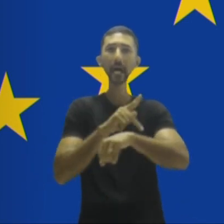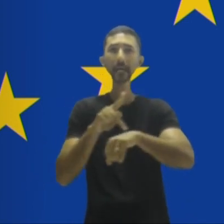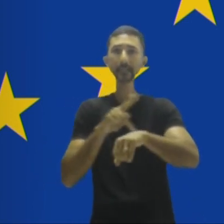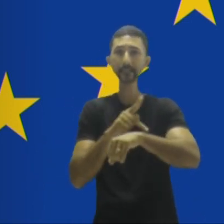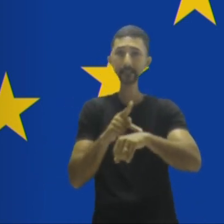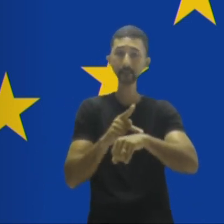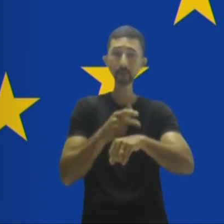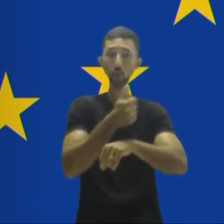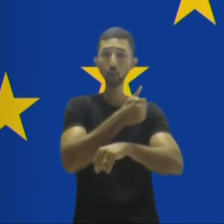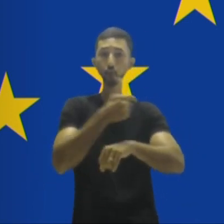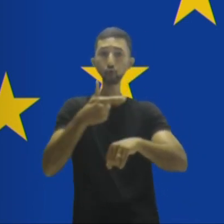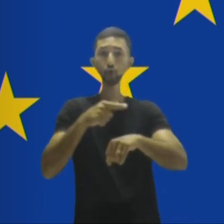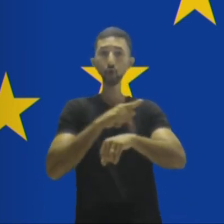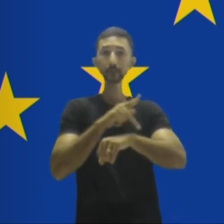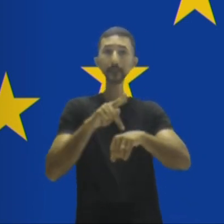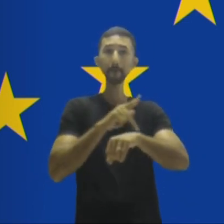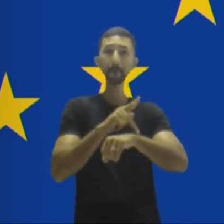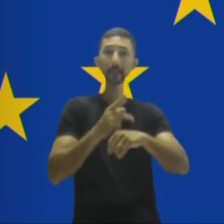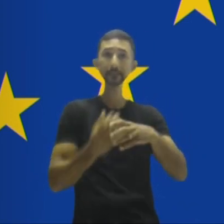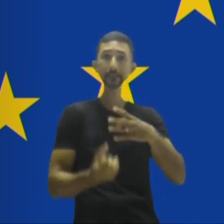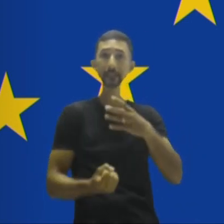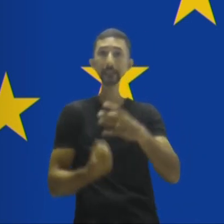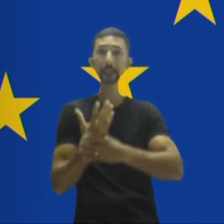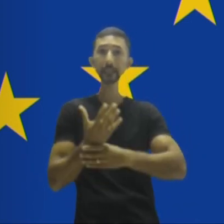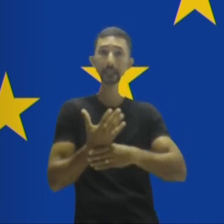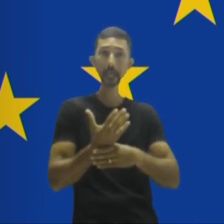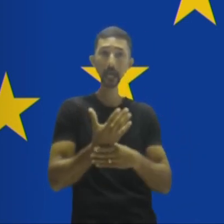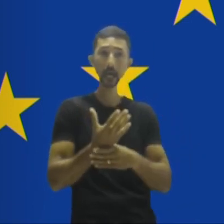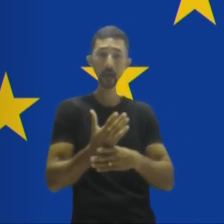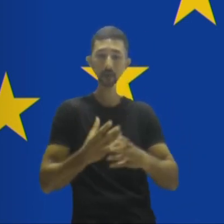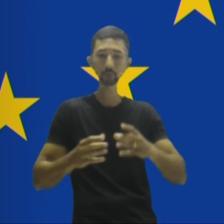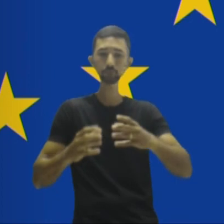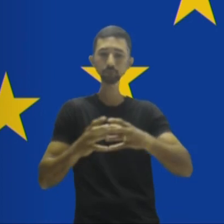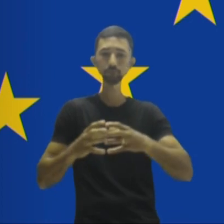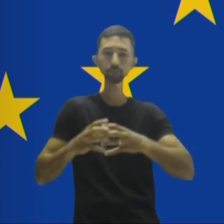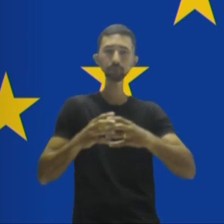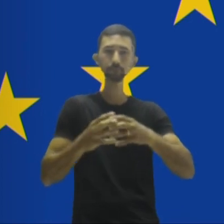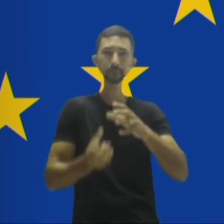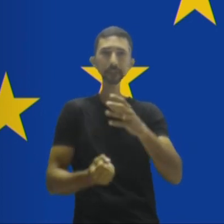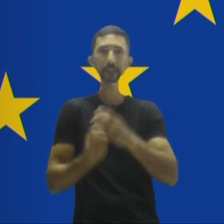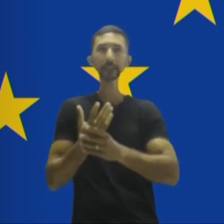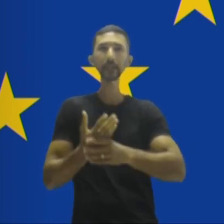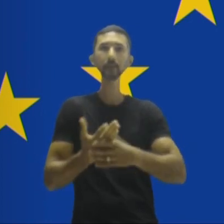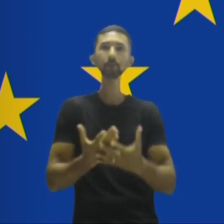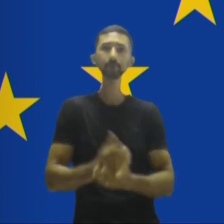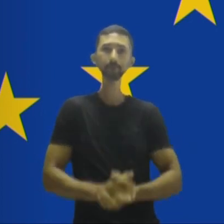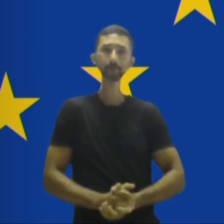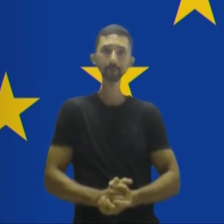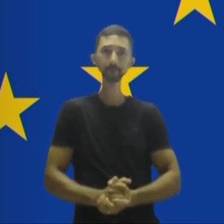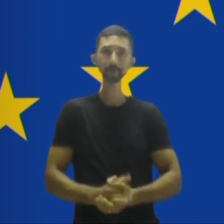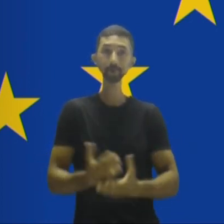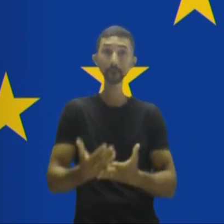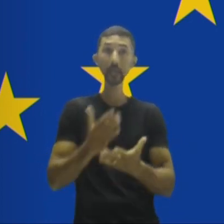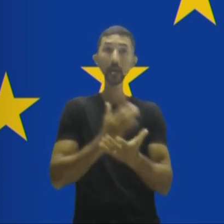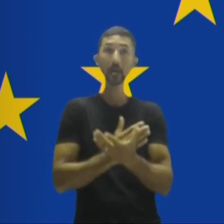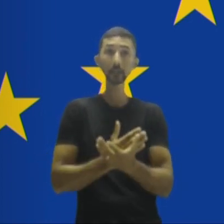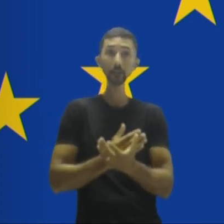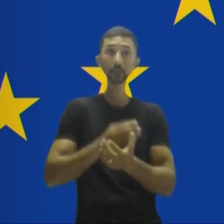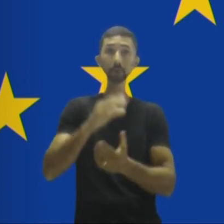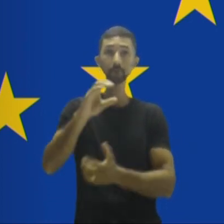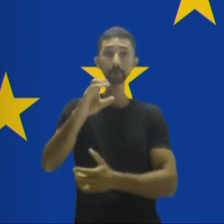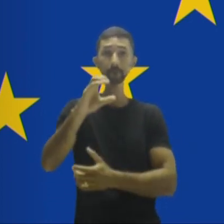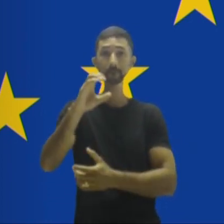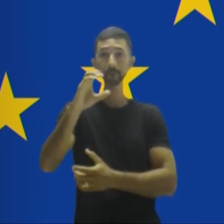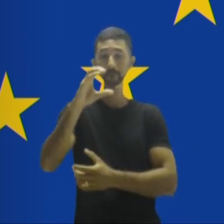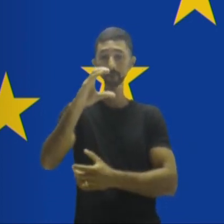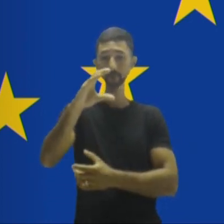dizer assim, eles criaram a União Europeia, que foi a Comunidade Econômica Europeia, que antes se chamava seca,